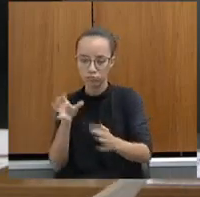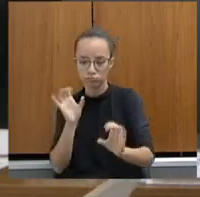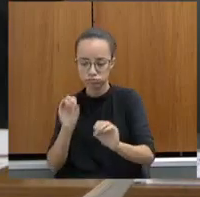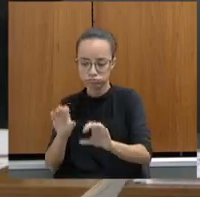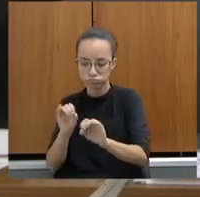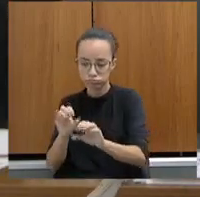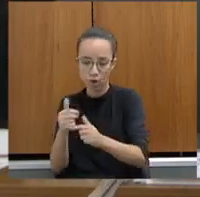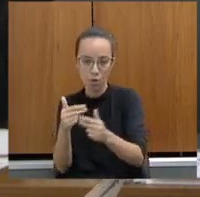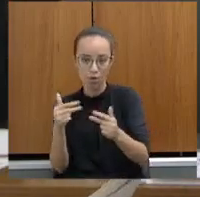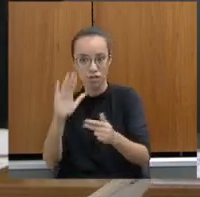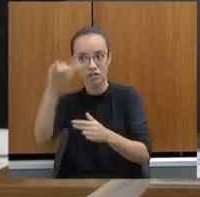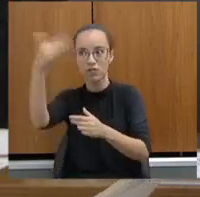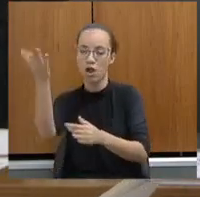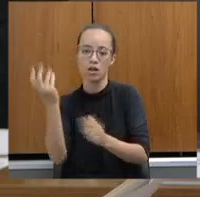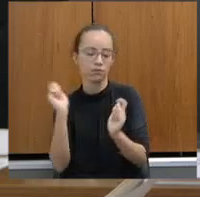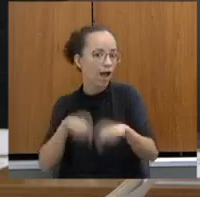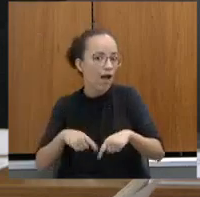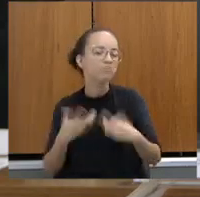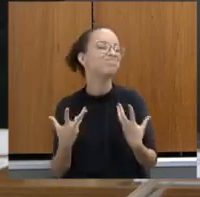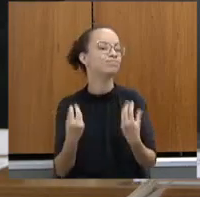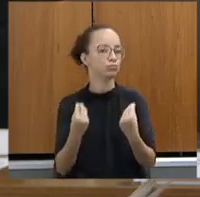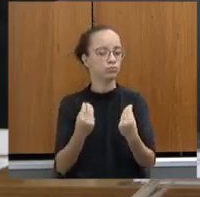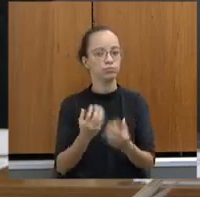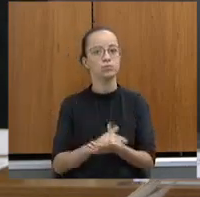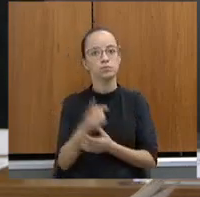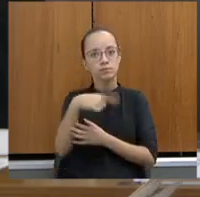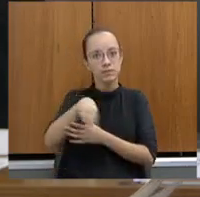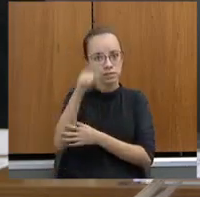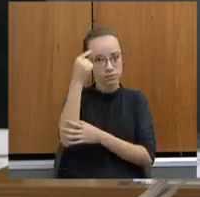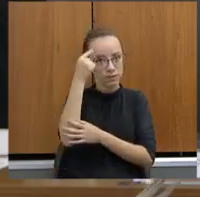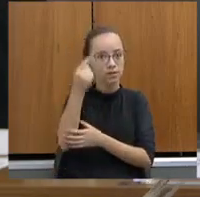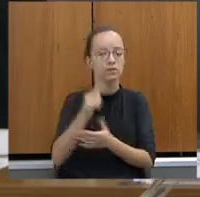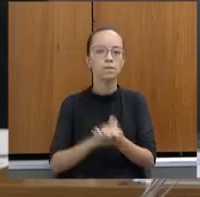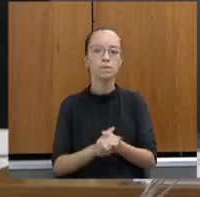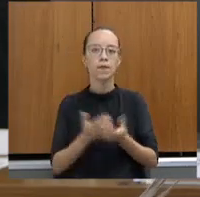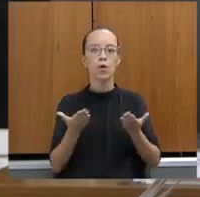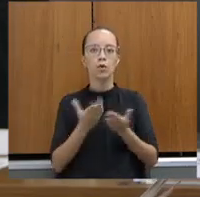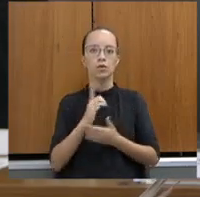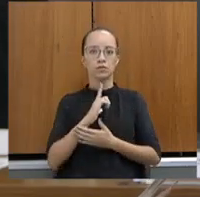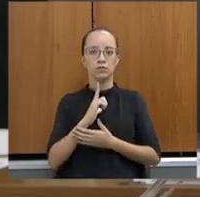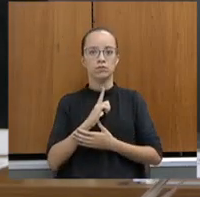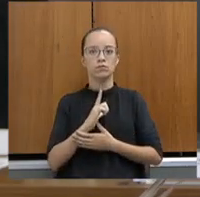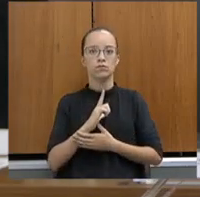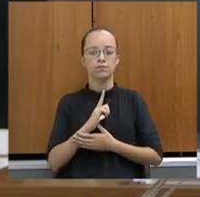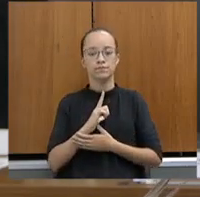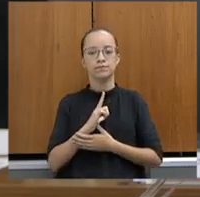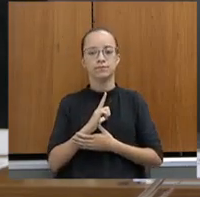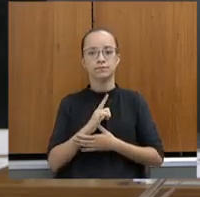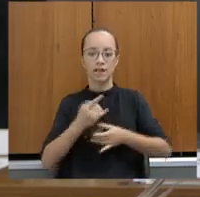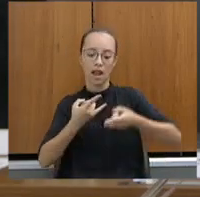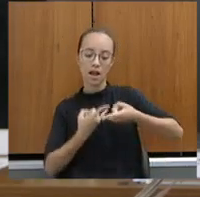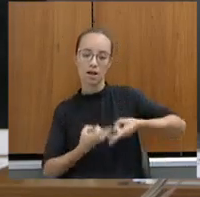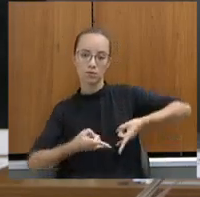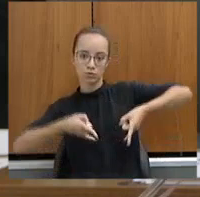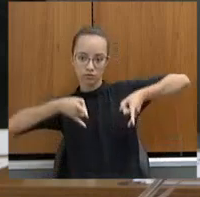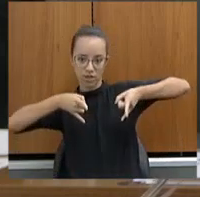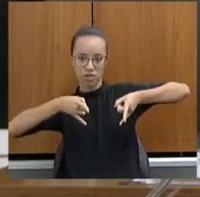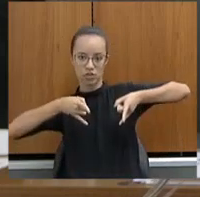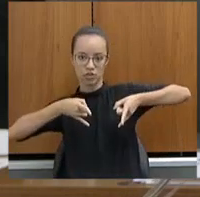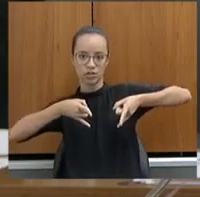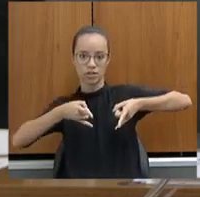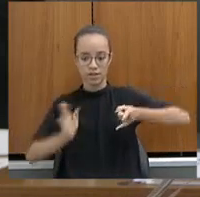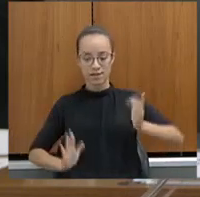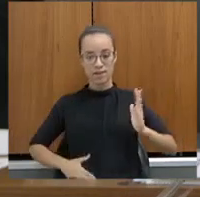só para que os senhores tenham uma ideia, nós temos hoje uma produção de absorvente e fraldas para as instituições carentes.